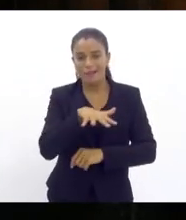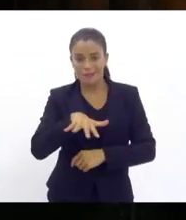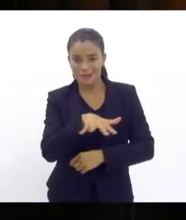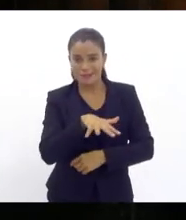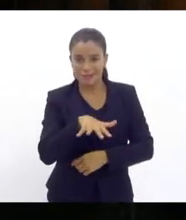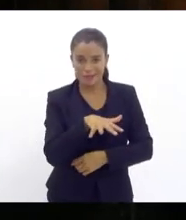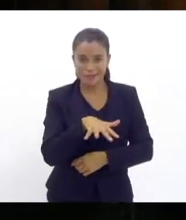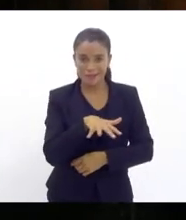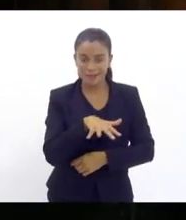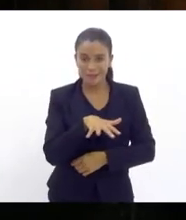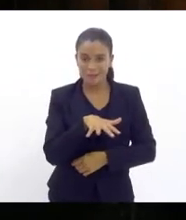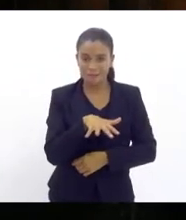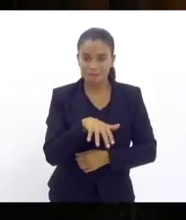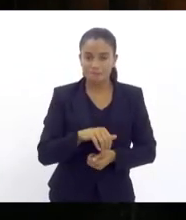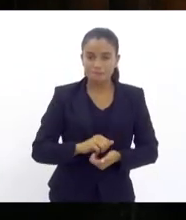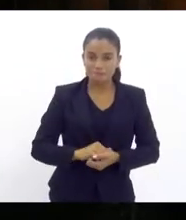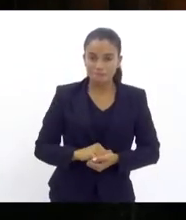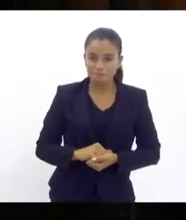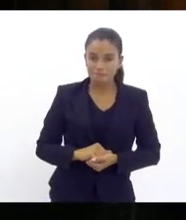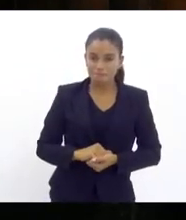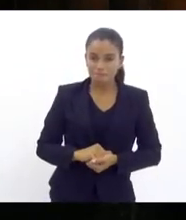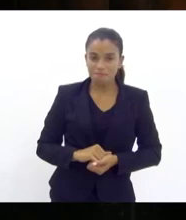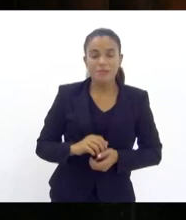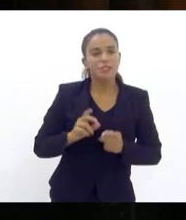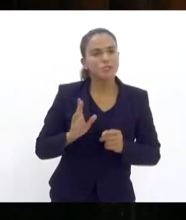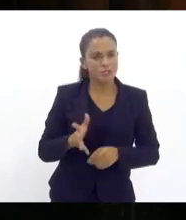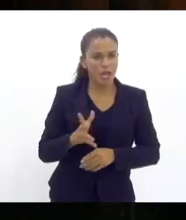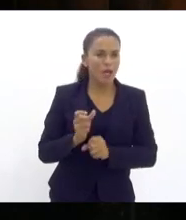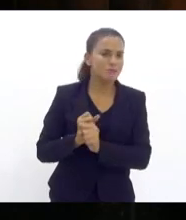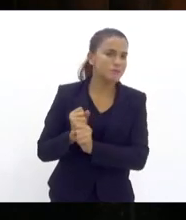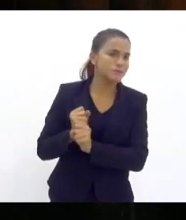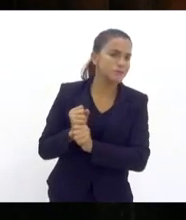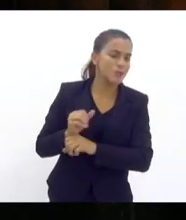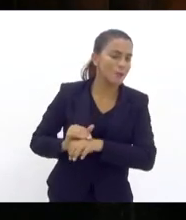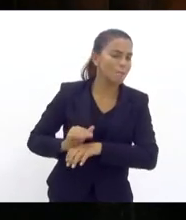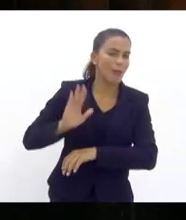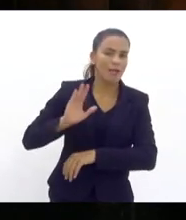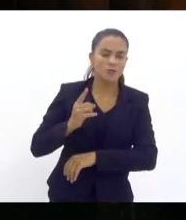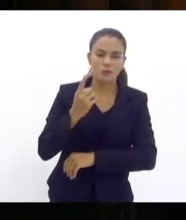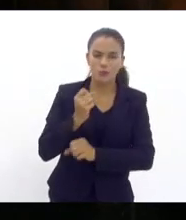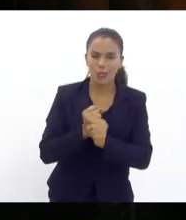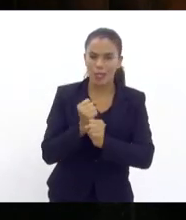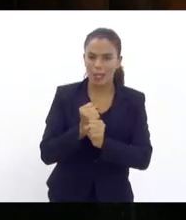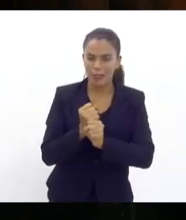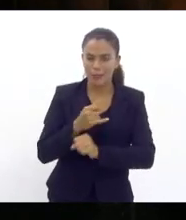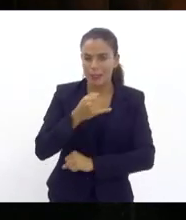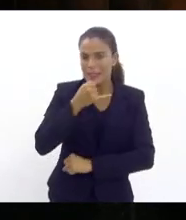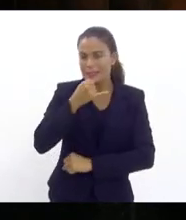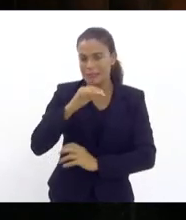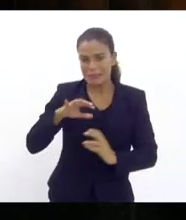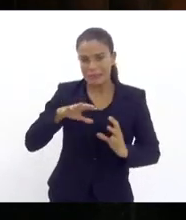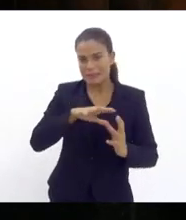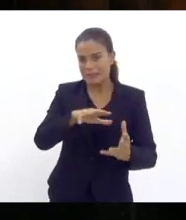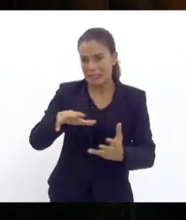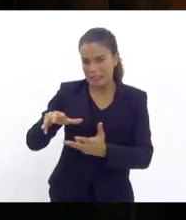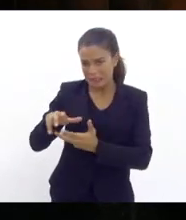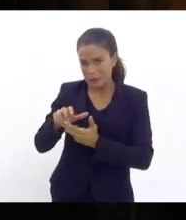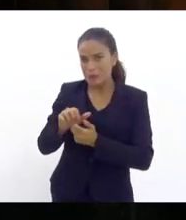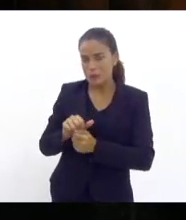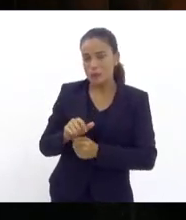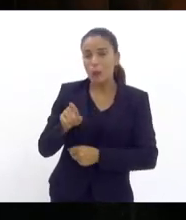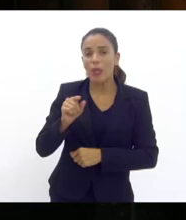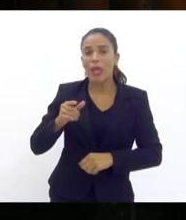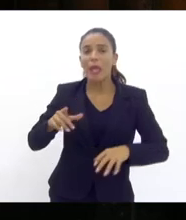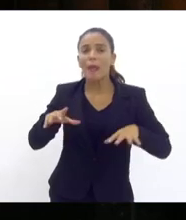que já permanece há mais de um ano para a tristeza mundial da